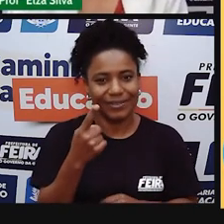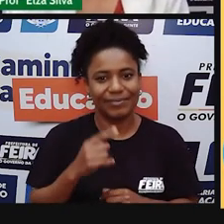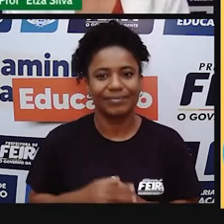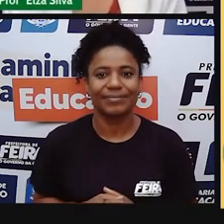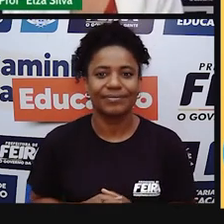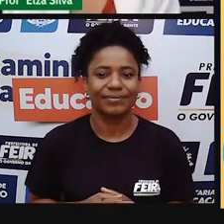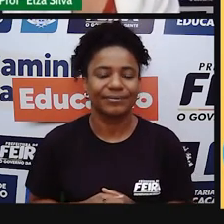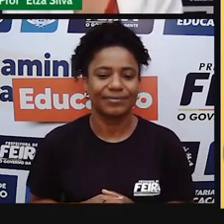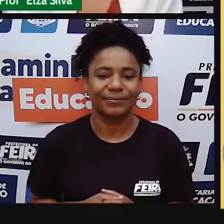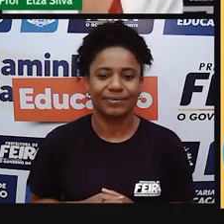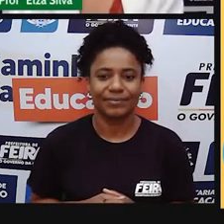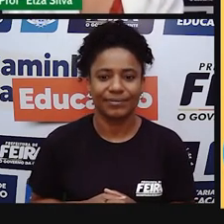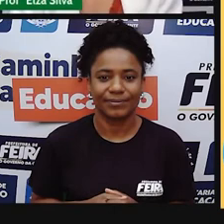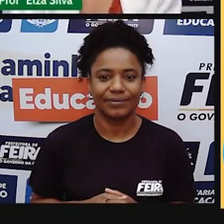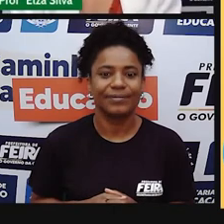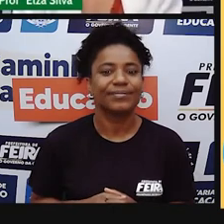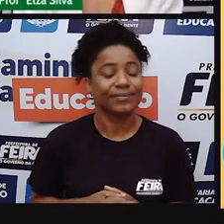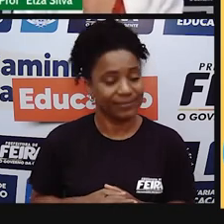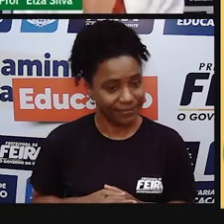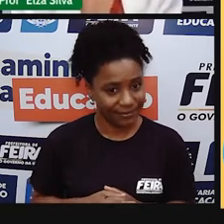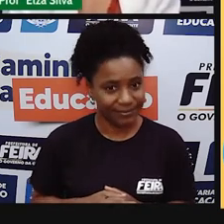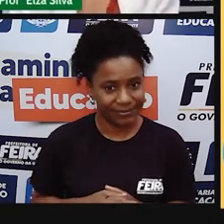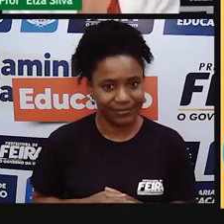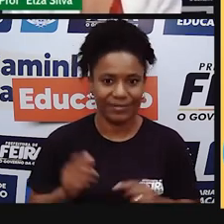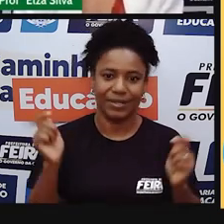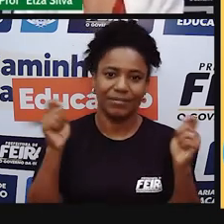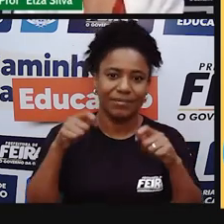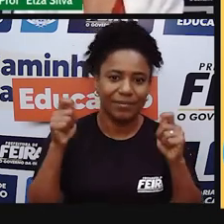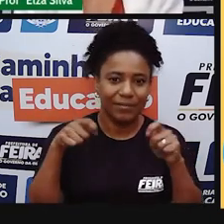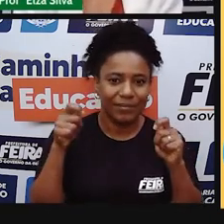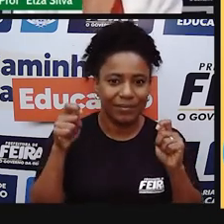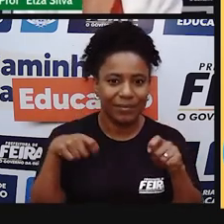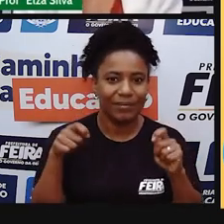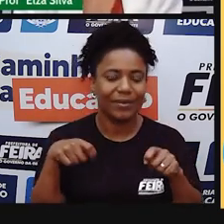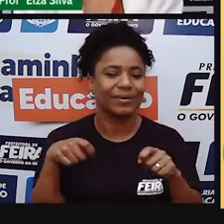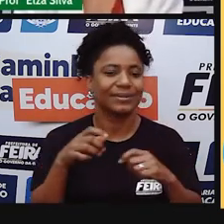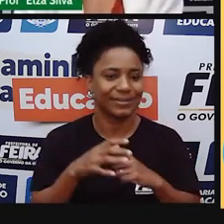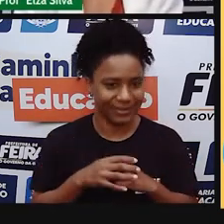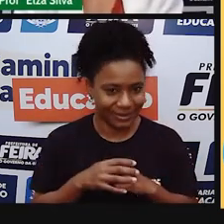On your cell phone, you can communicate with text messages.